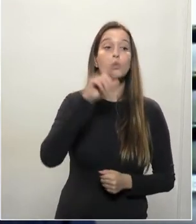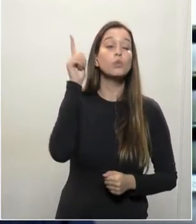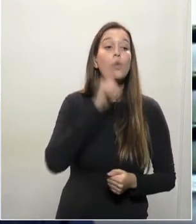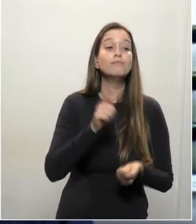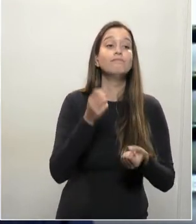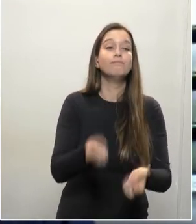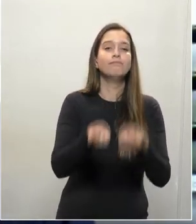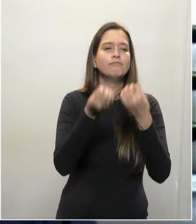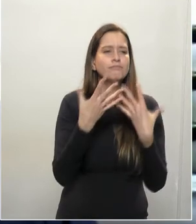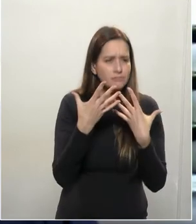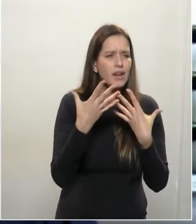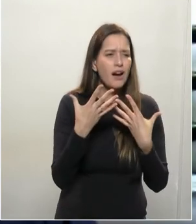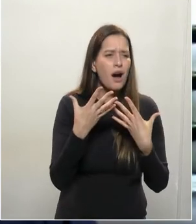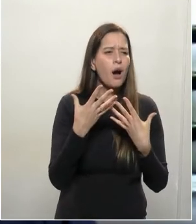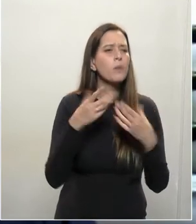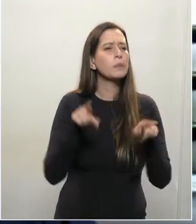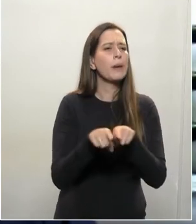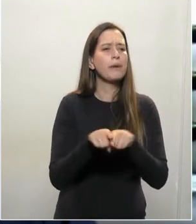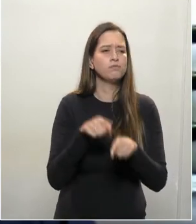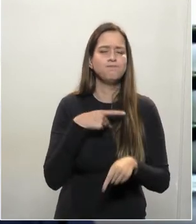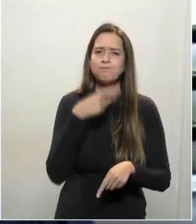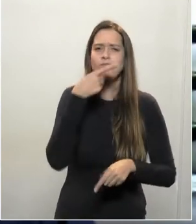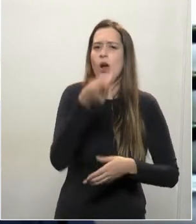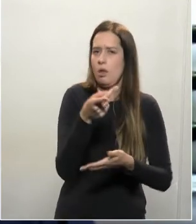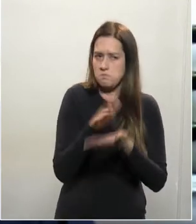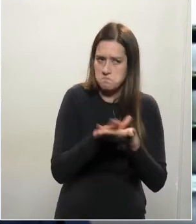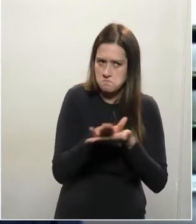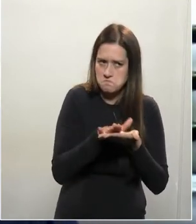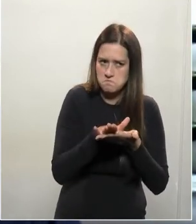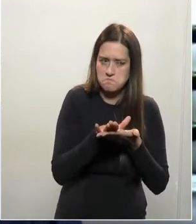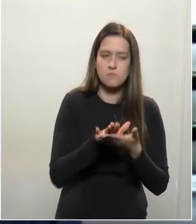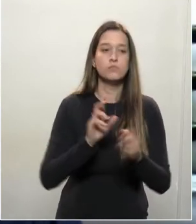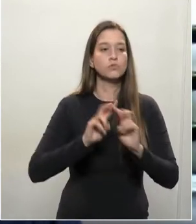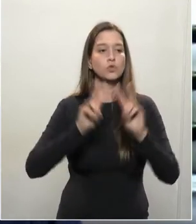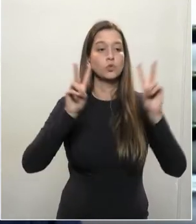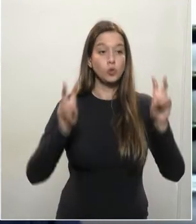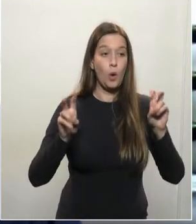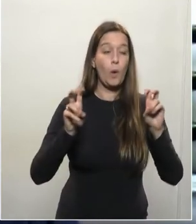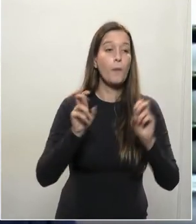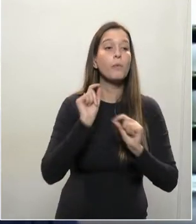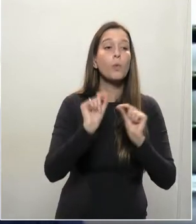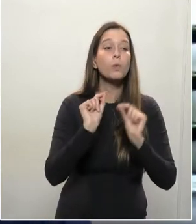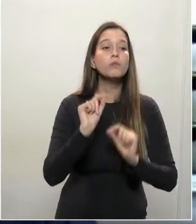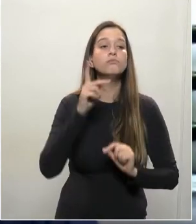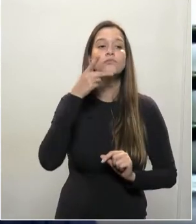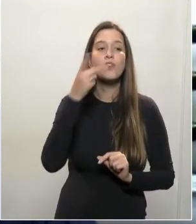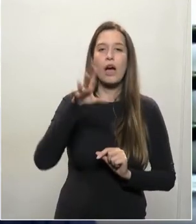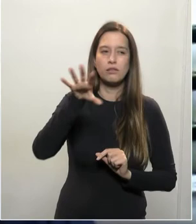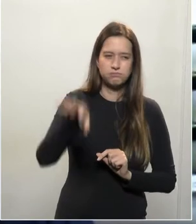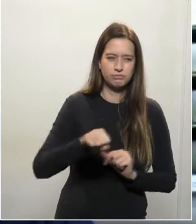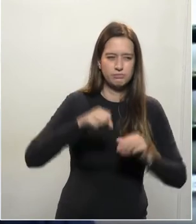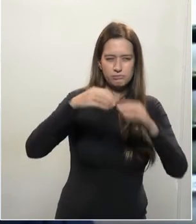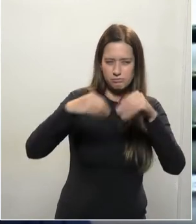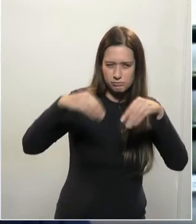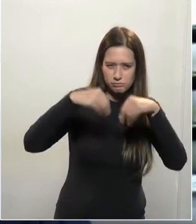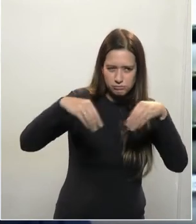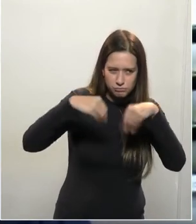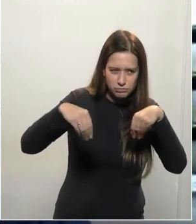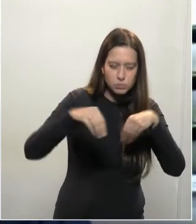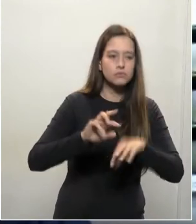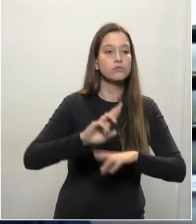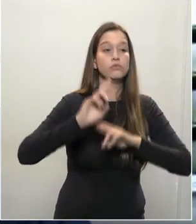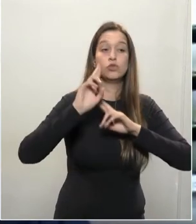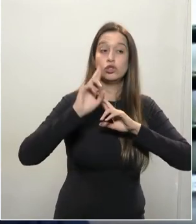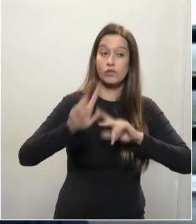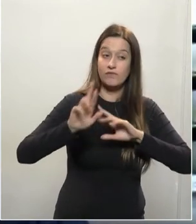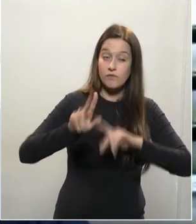somente não rebateu, mas sobre as operações de reintegração de posse, não é nada daquilo que foi falado, não tivemos